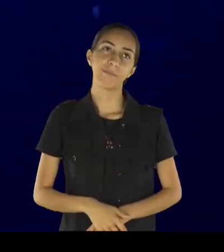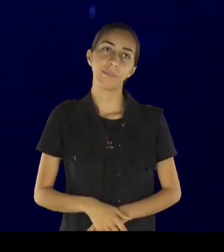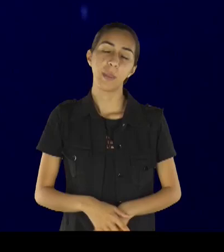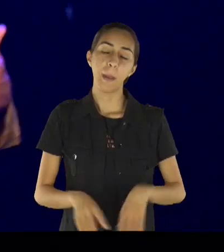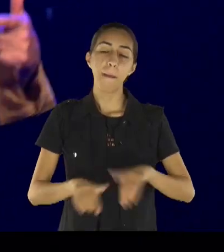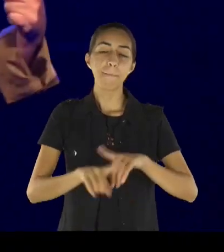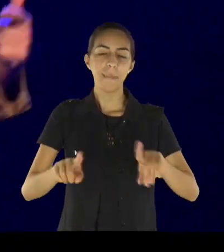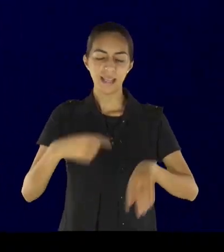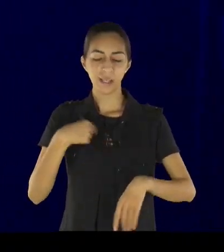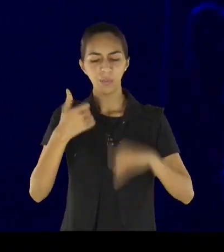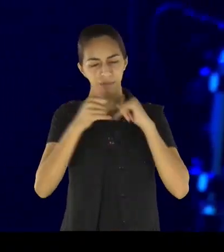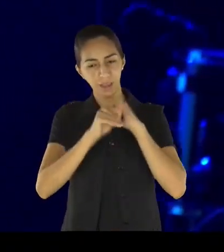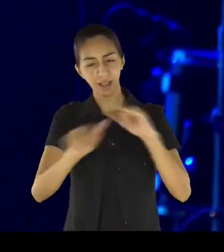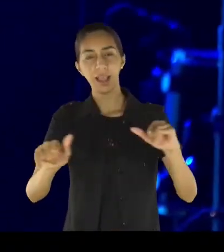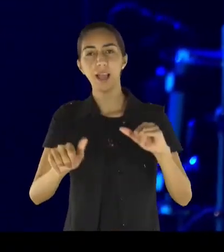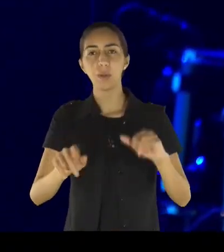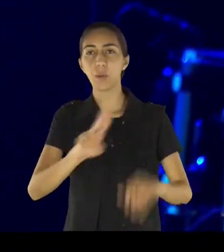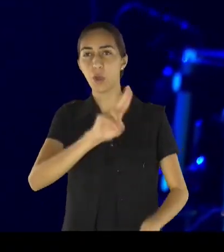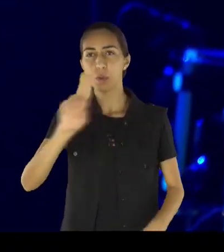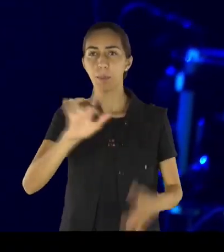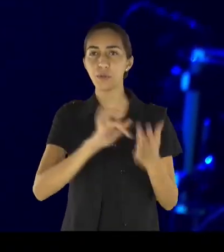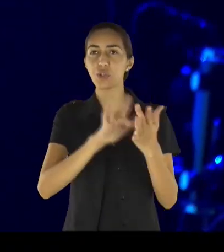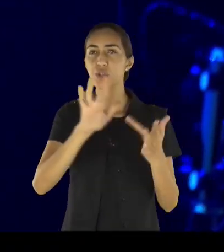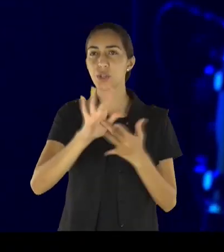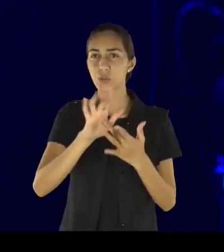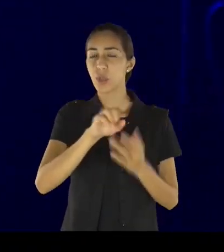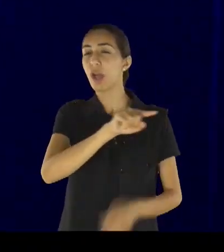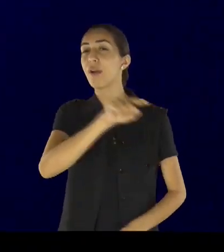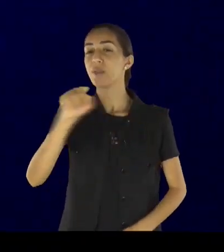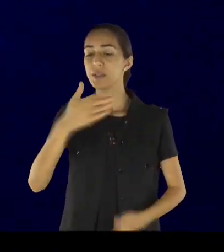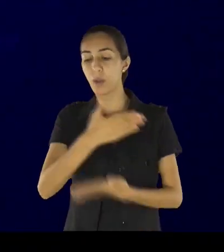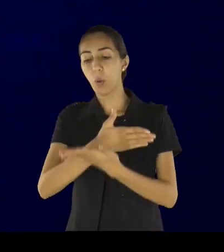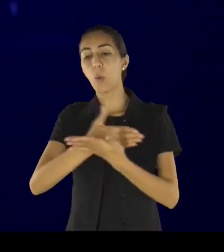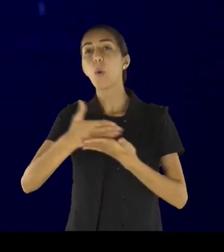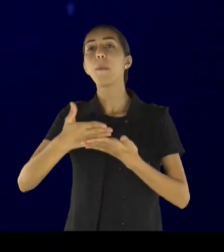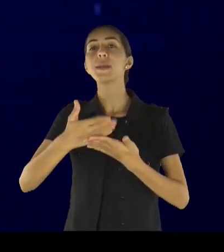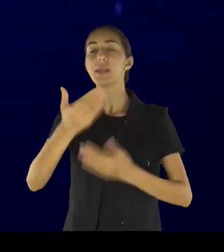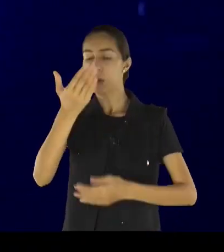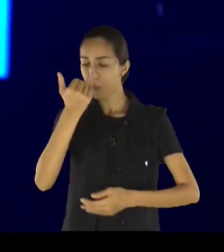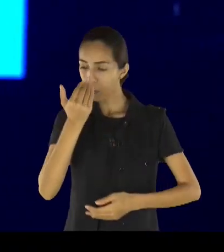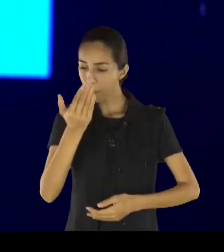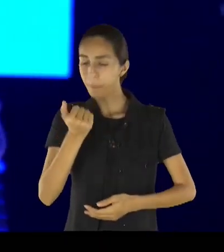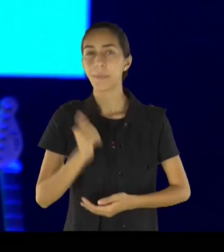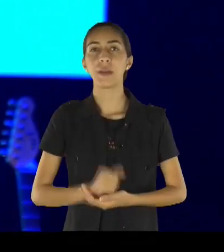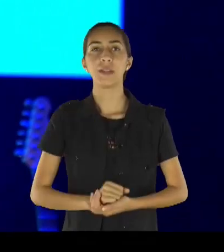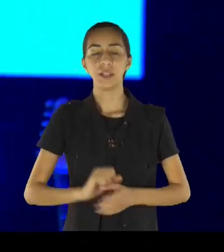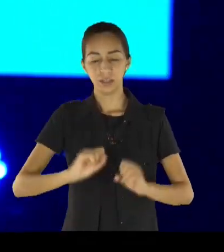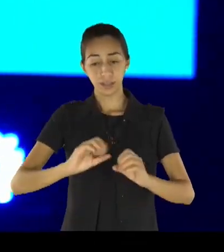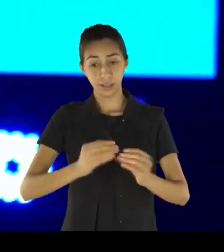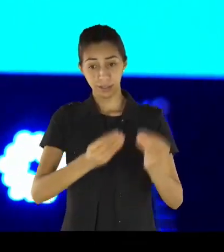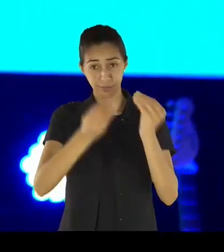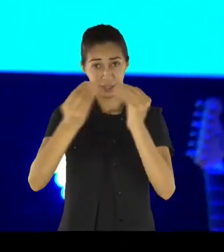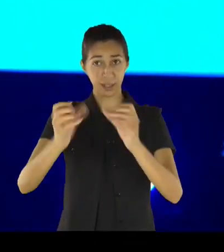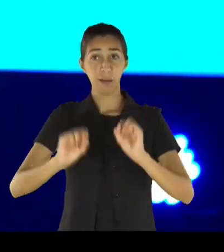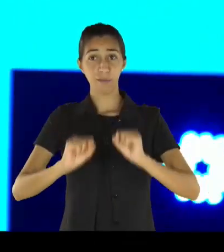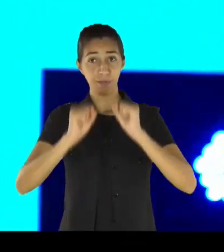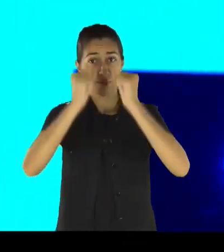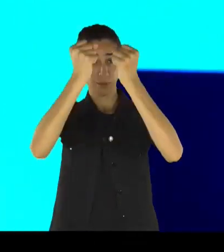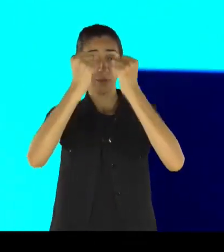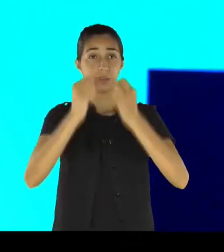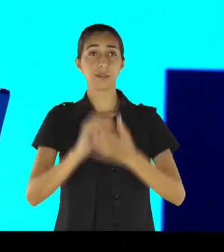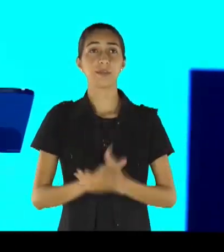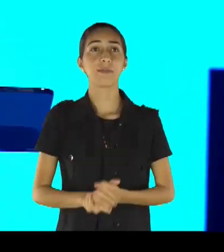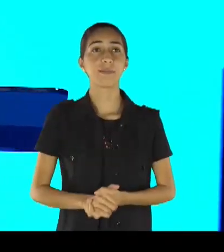você vai começar a se revigorar, em nome de Jesus, porque esse é o nosso Deus, que diz com toda a propriedade, calma,